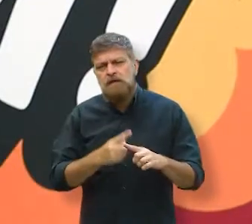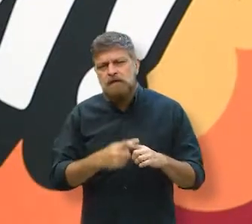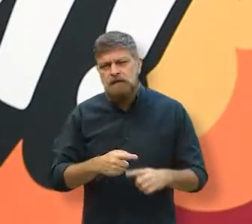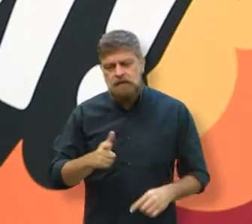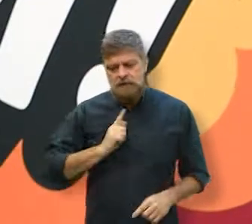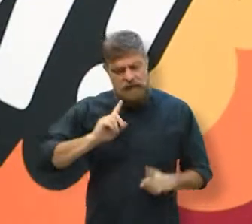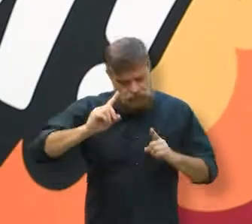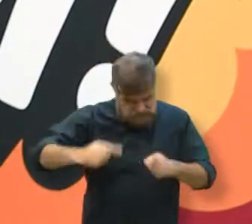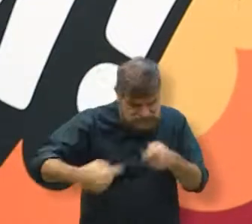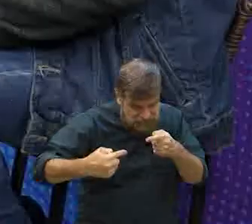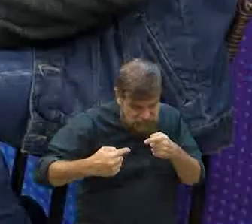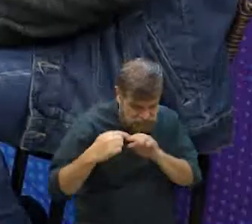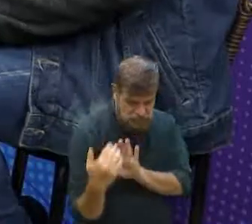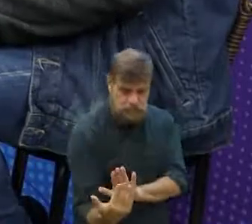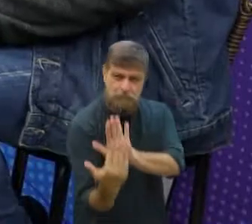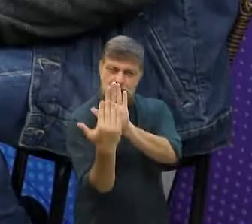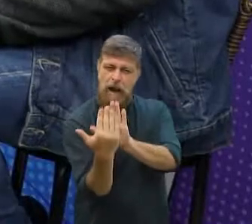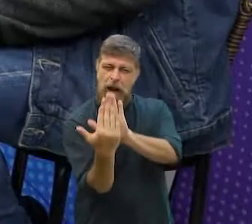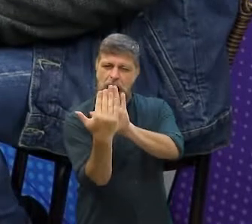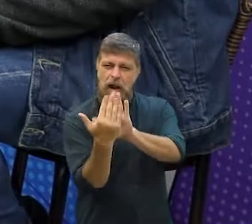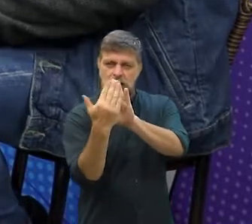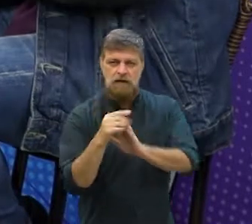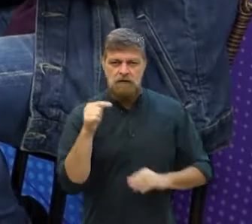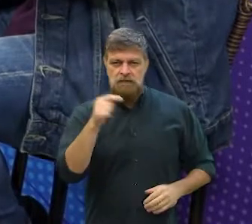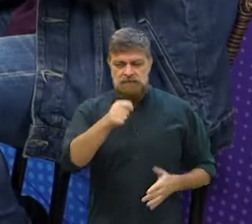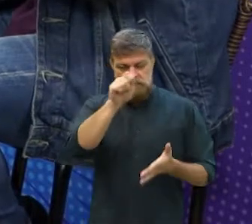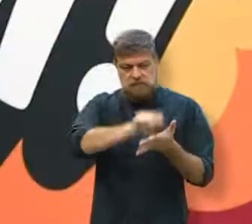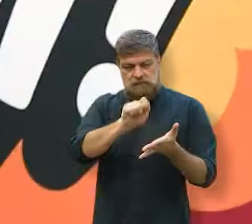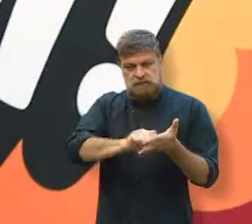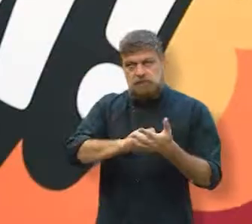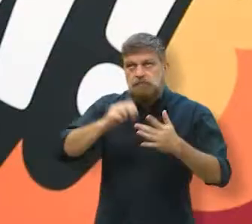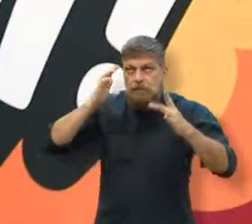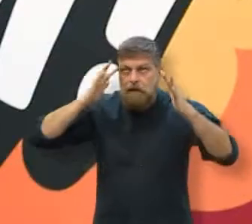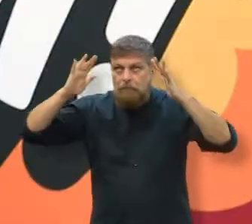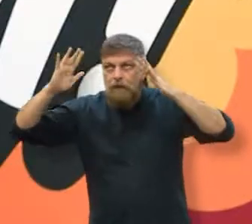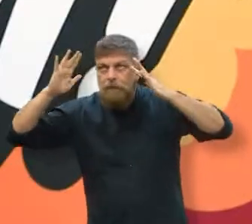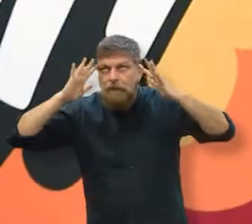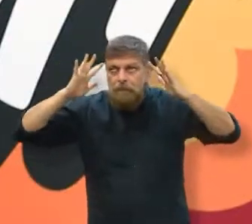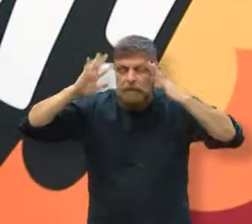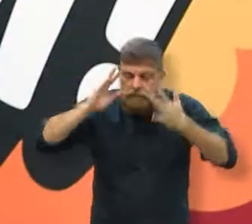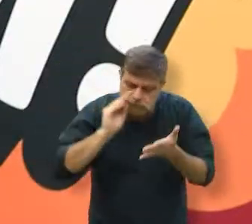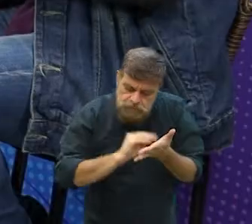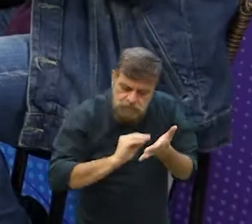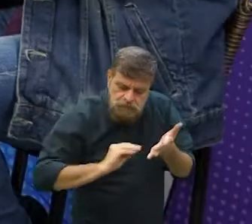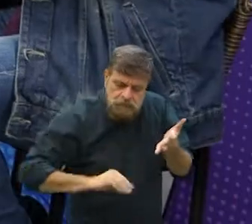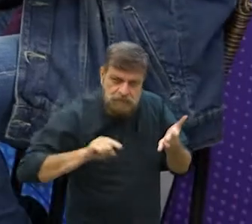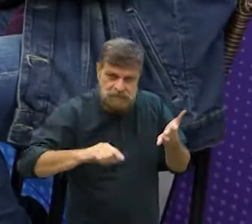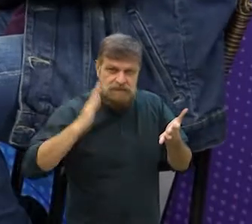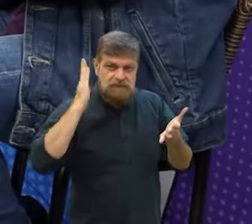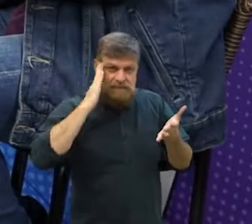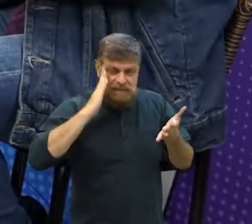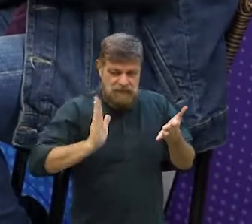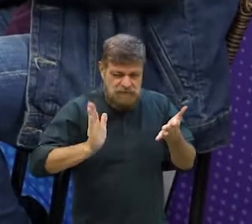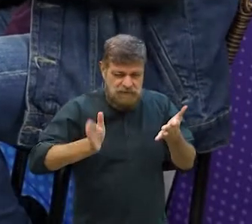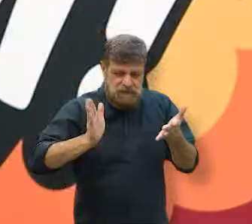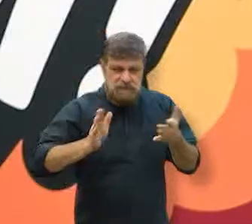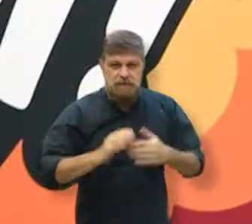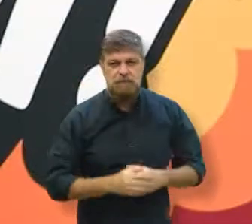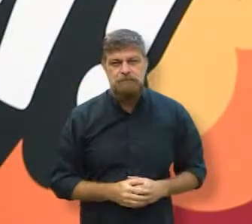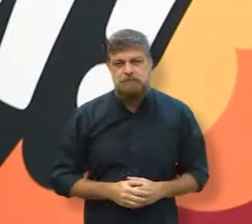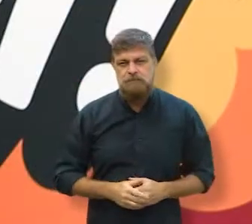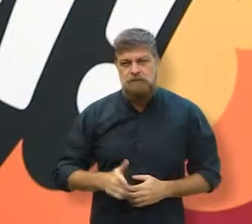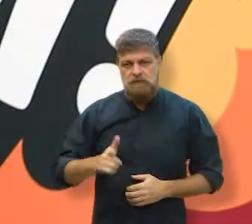de se desafiar, escrever, criar a história? Você já sabe, né?